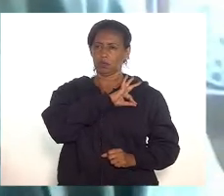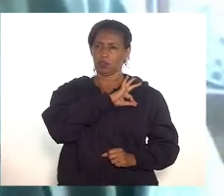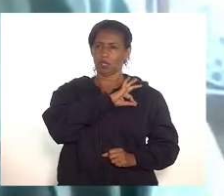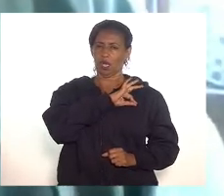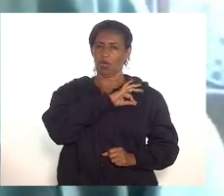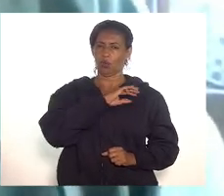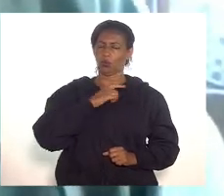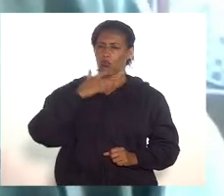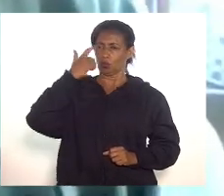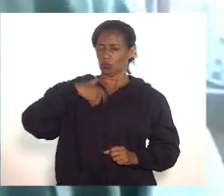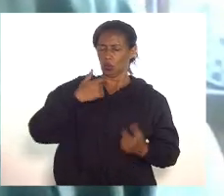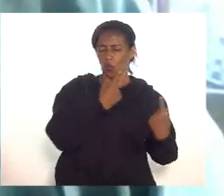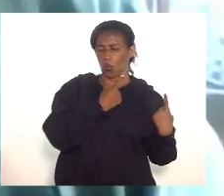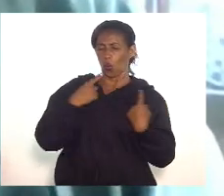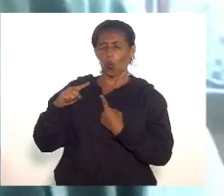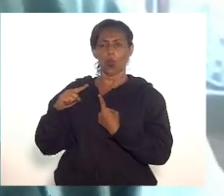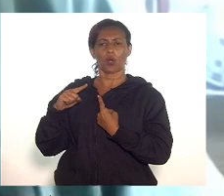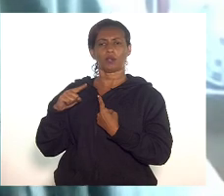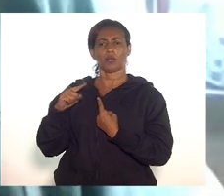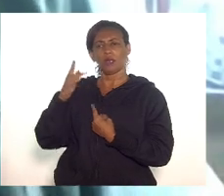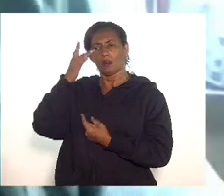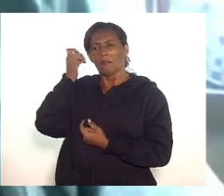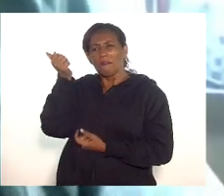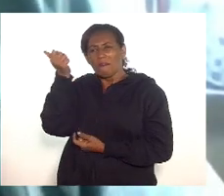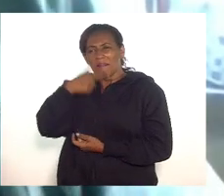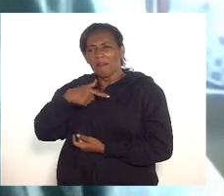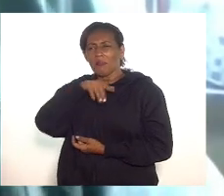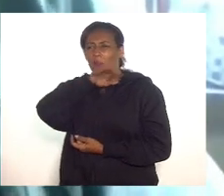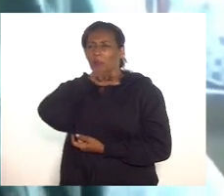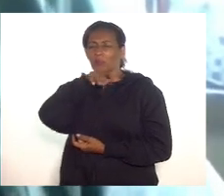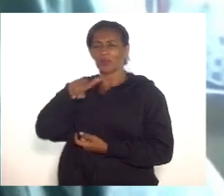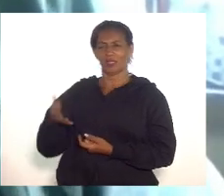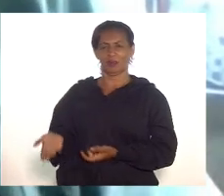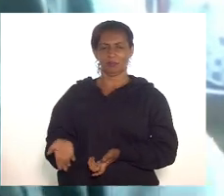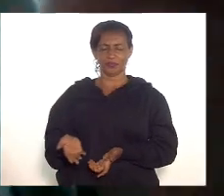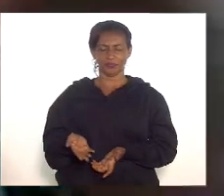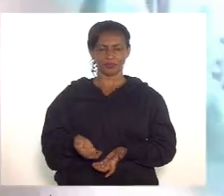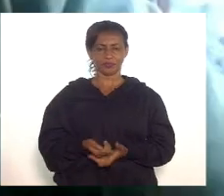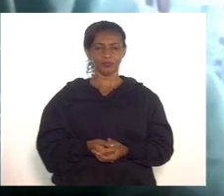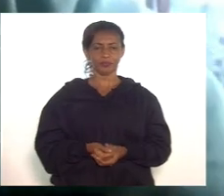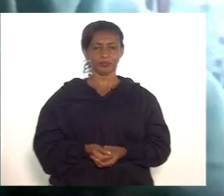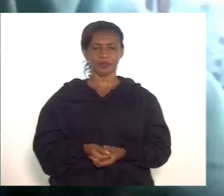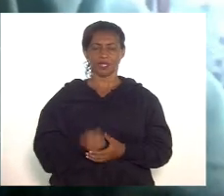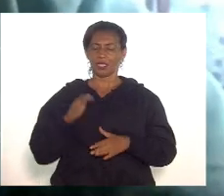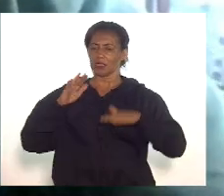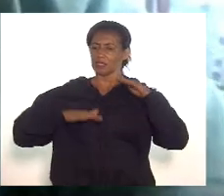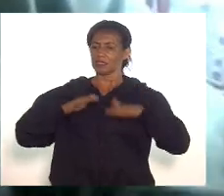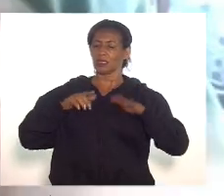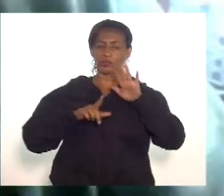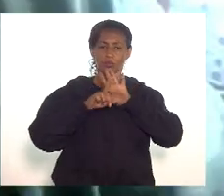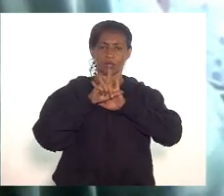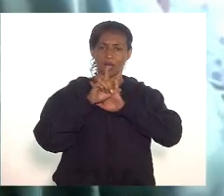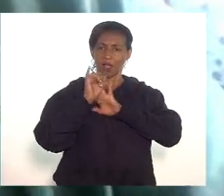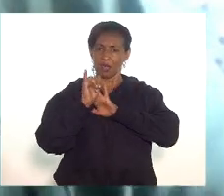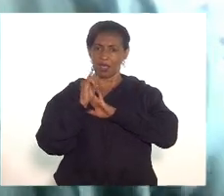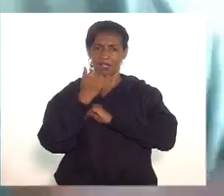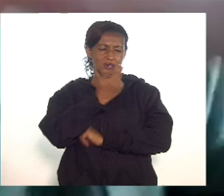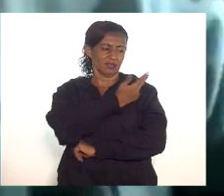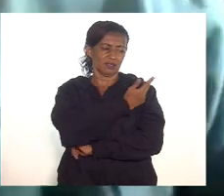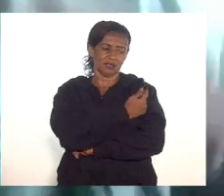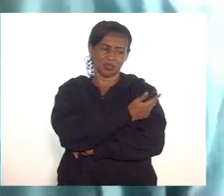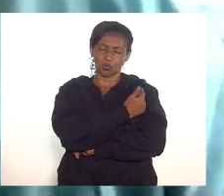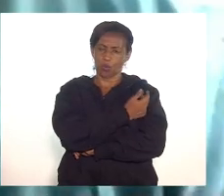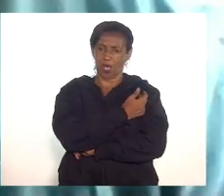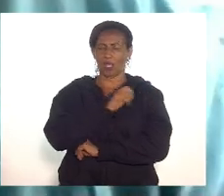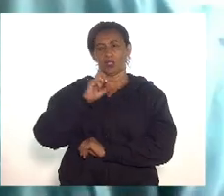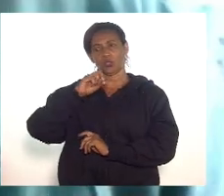efetivo contra os maus-tratos. Então, tanto a nossa lei de tatuagem quanto a lei de Tiaju